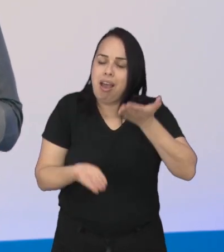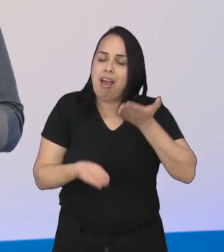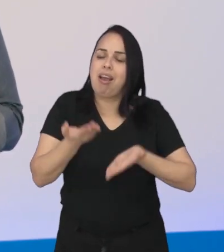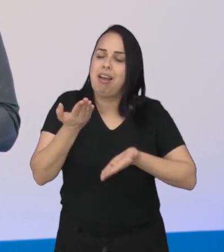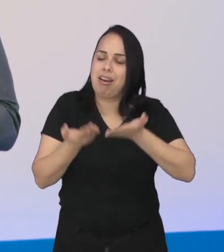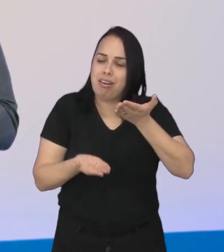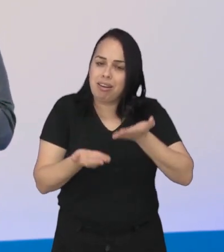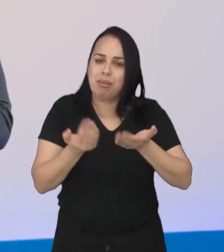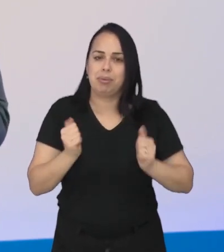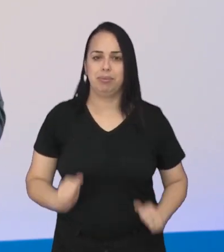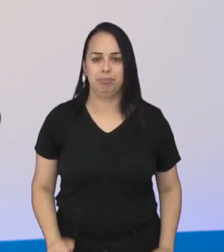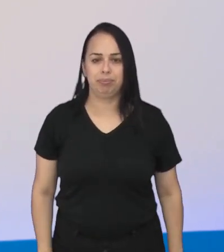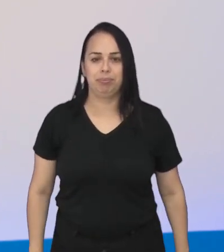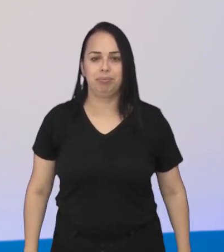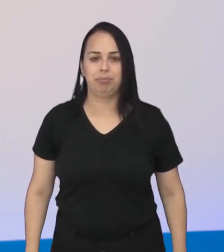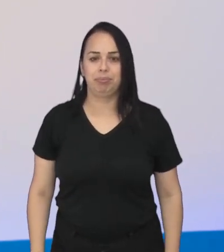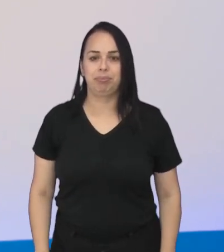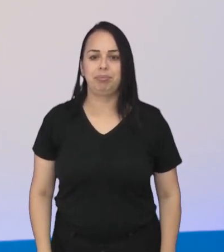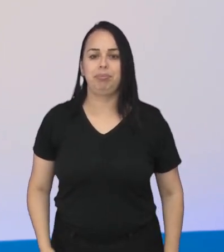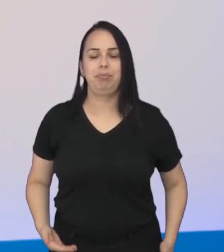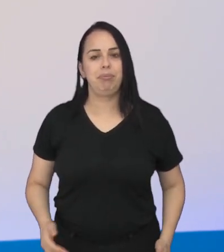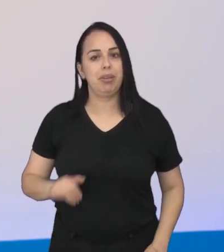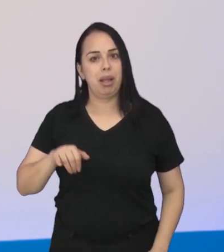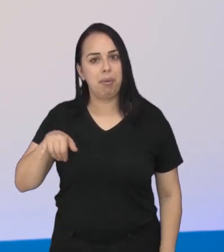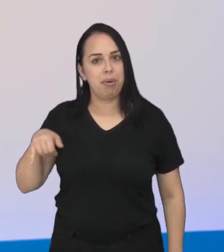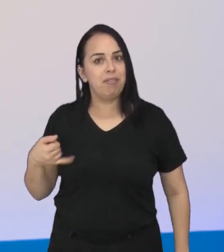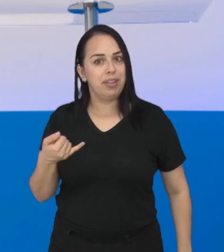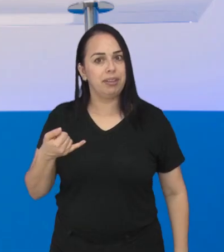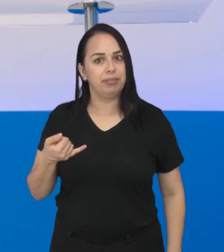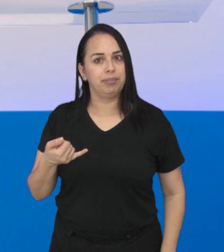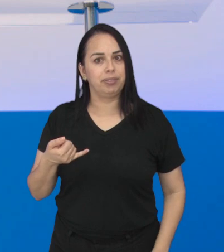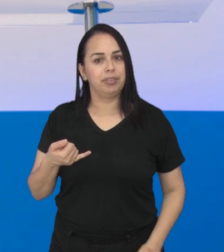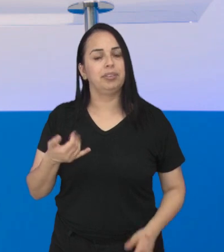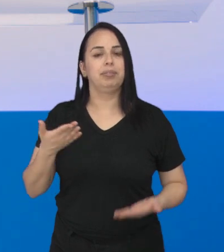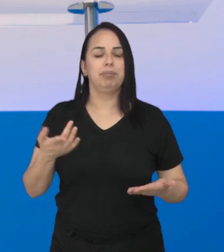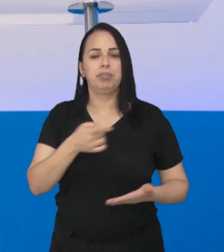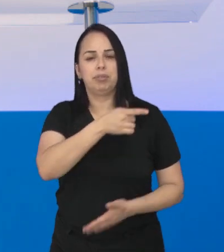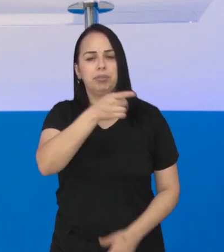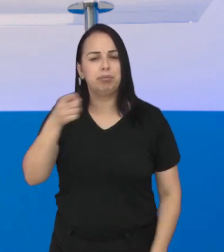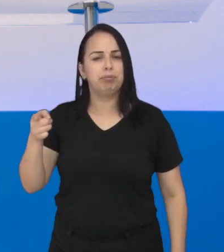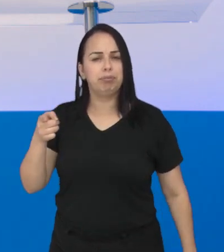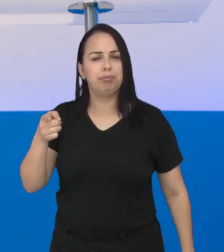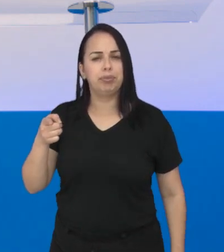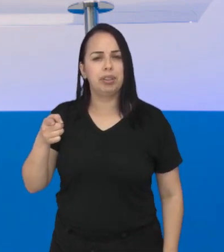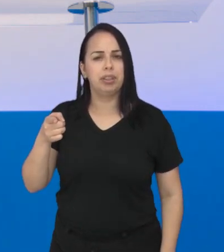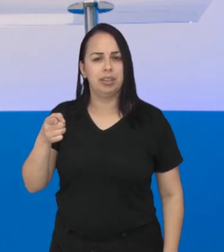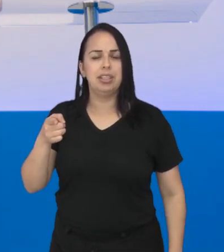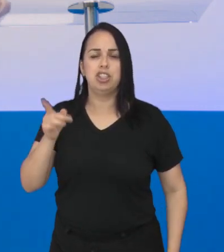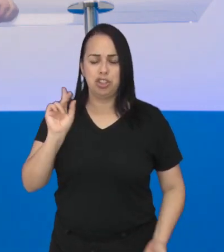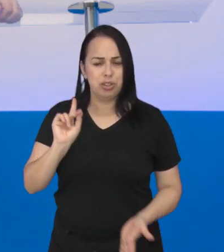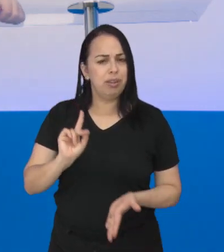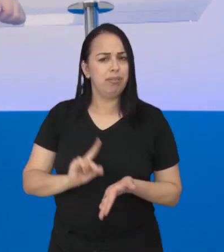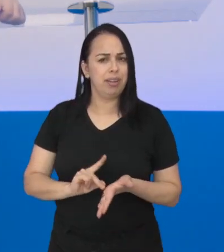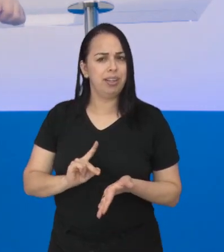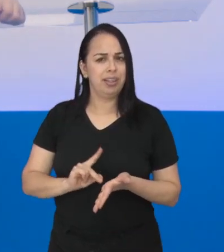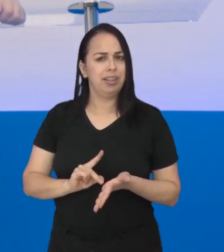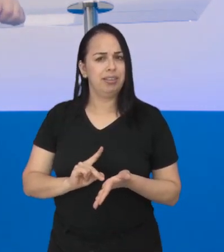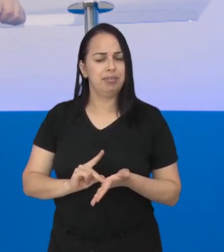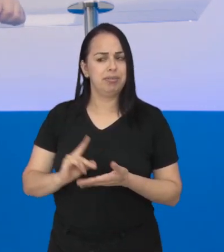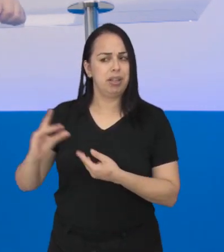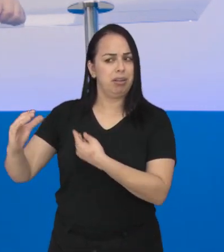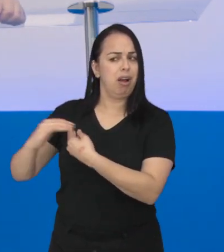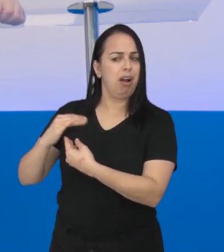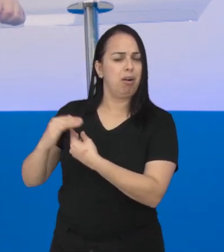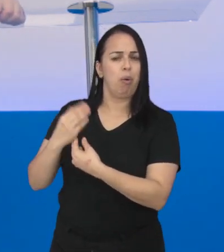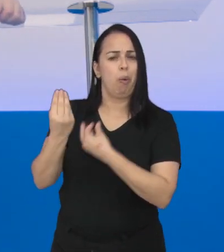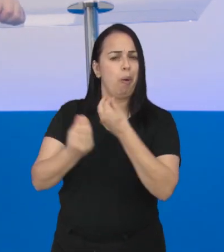equilíbrio para usufruir da tecnologia com saúde. E aproveitando este gancho, fica aí o questionamento. Como conseguir, de